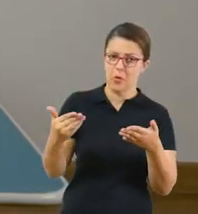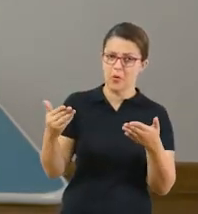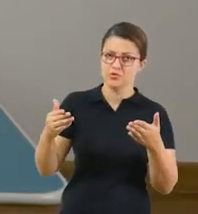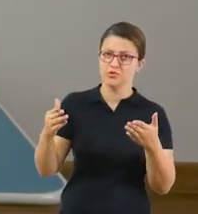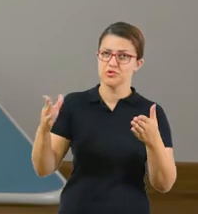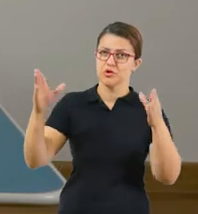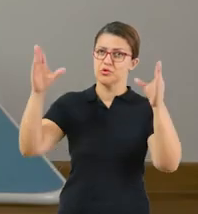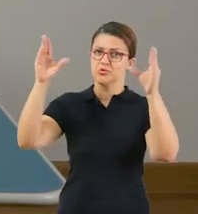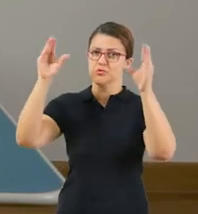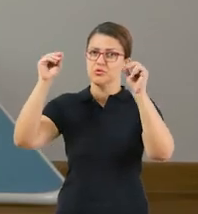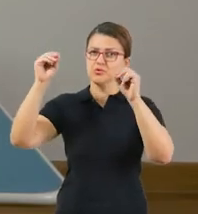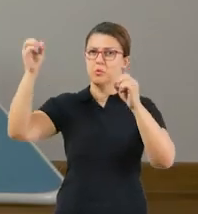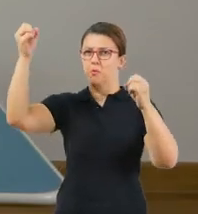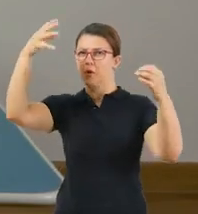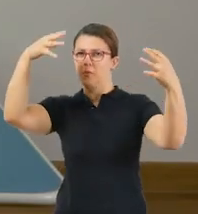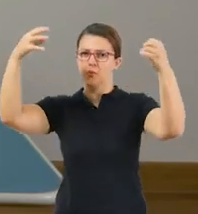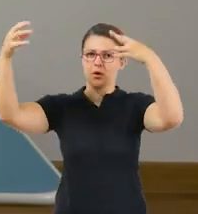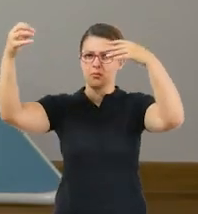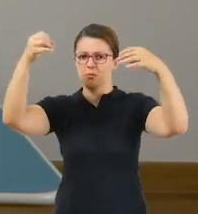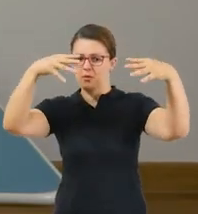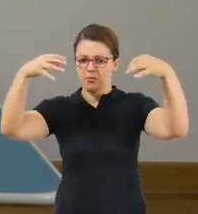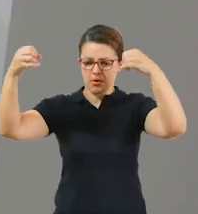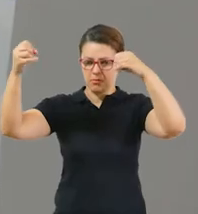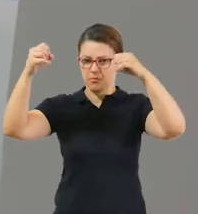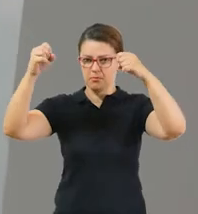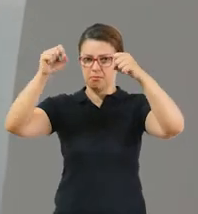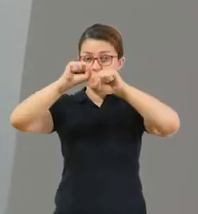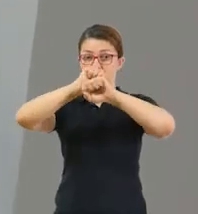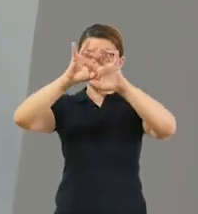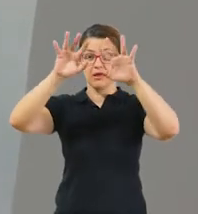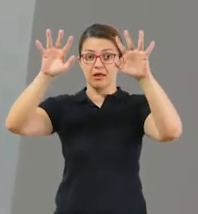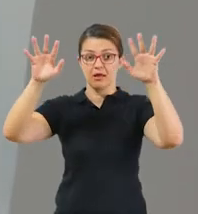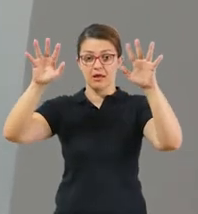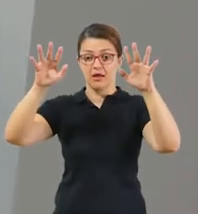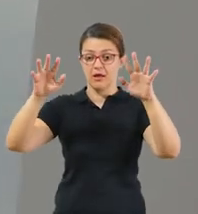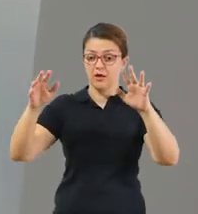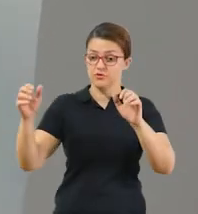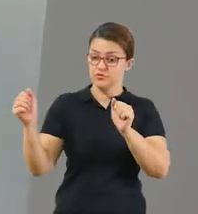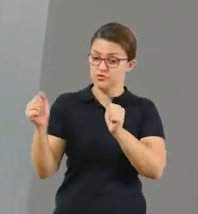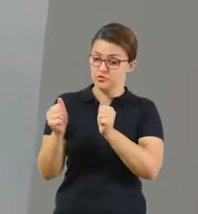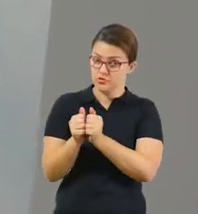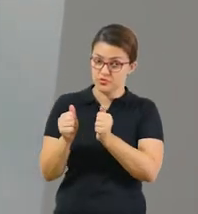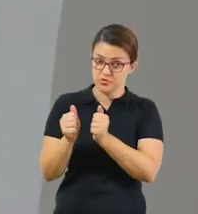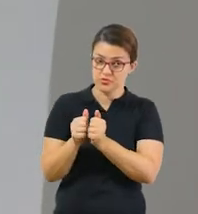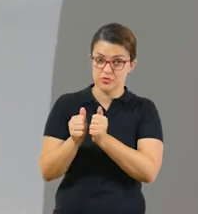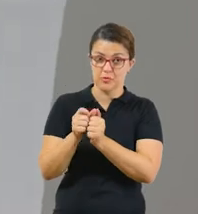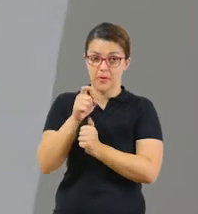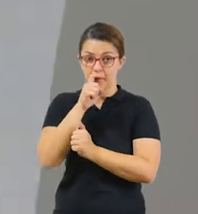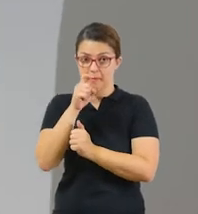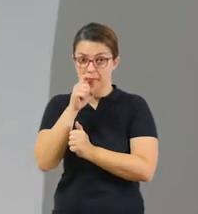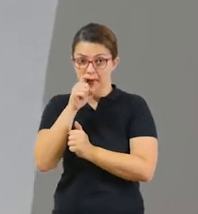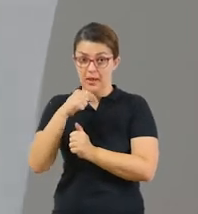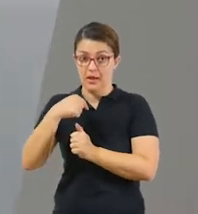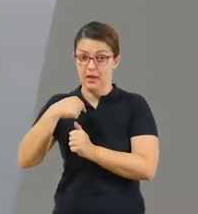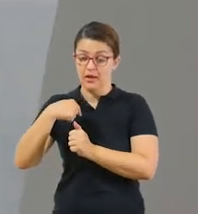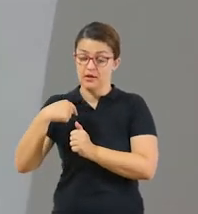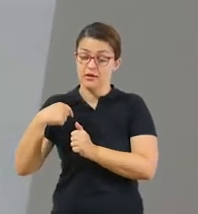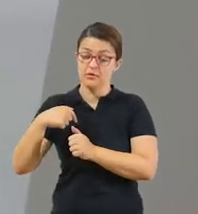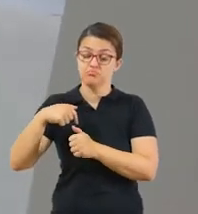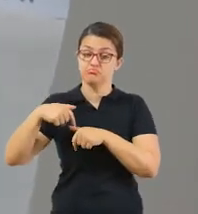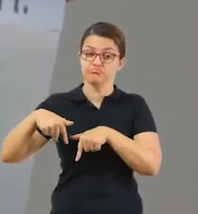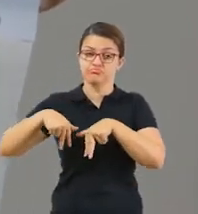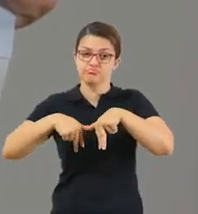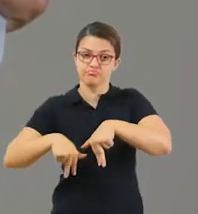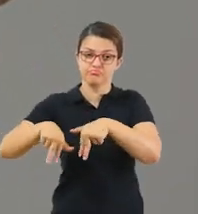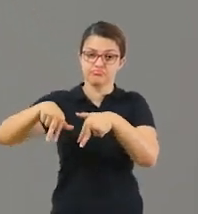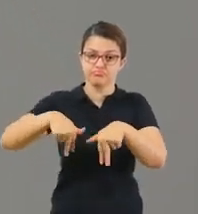dança minha gente, hoje à noite vai brilhar. Na quadrilha da escola, com o meu par eu vou dançar. Depois